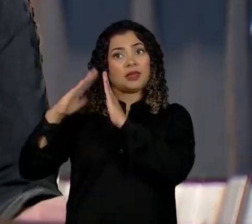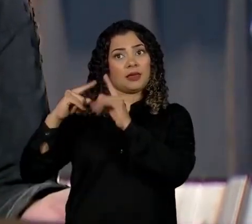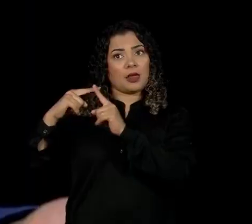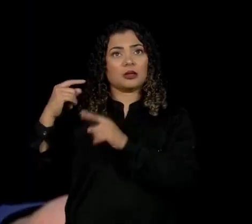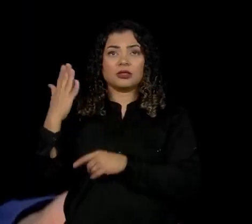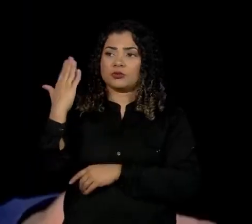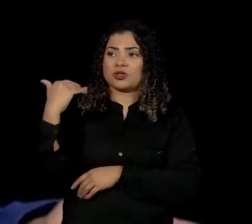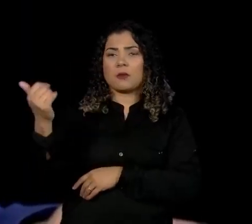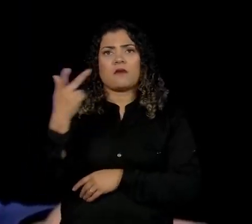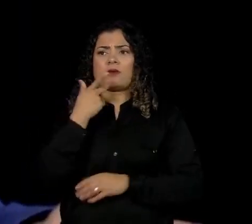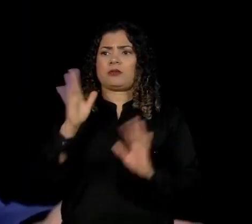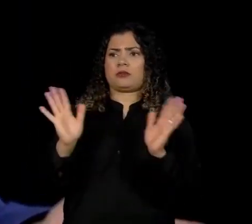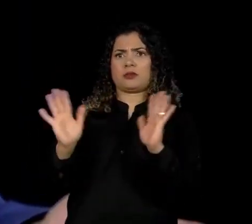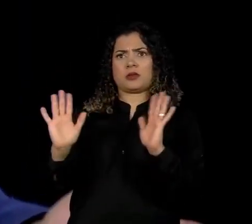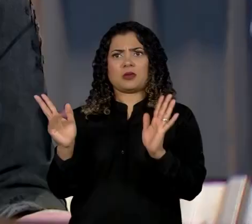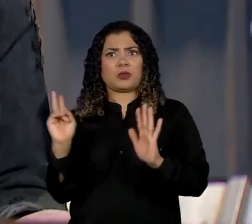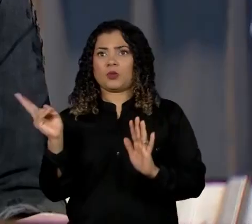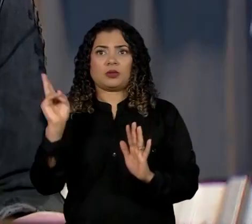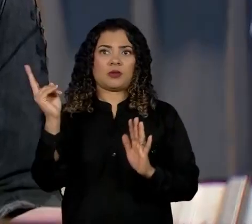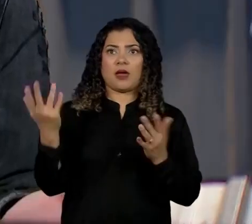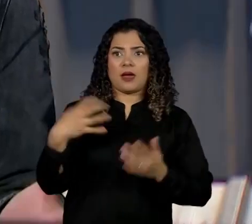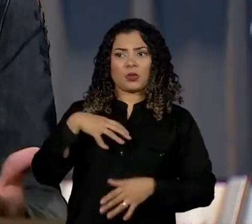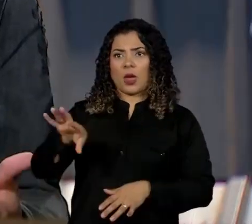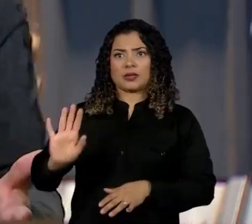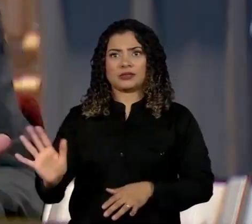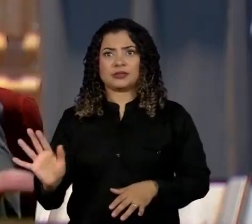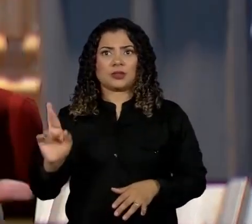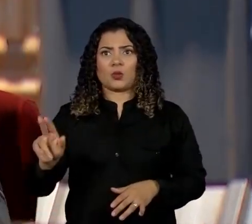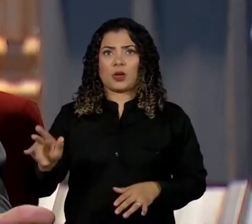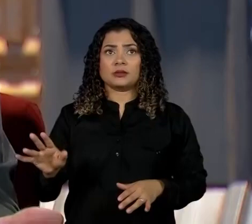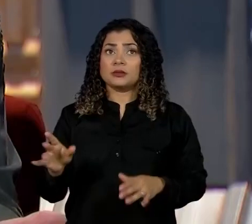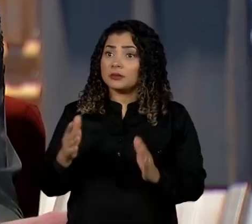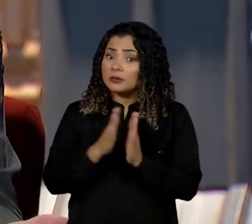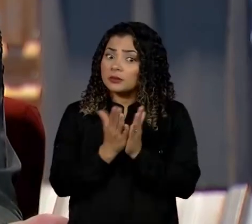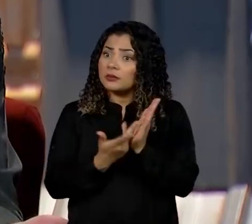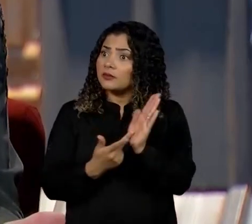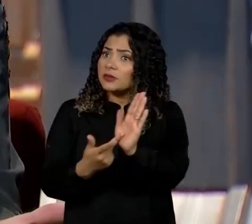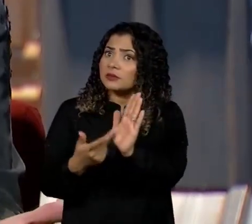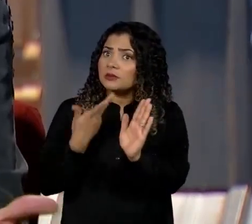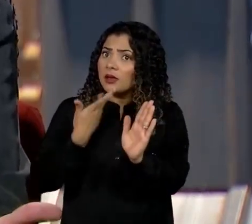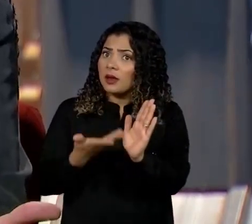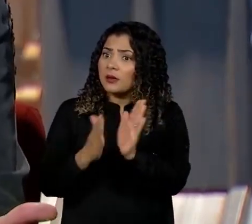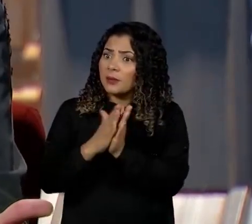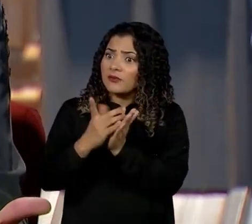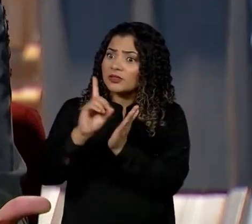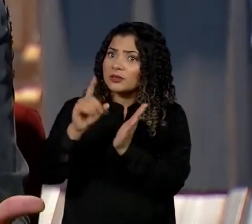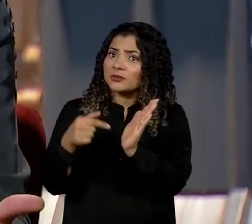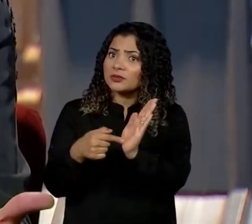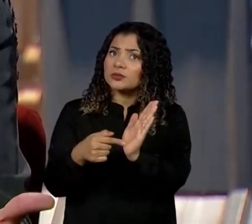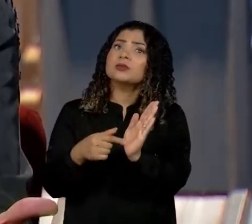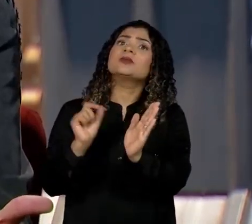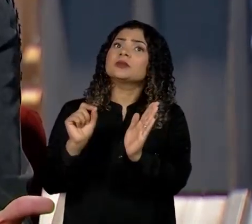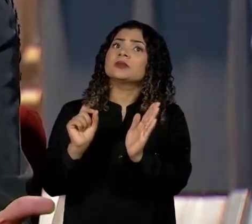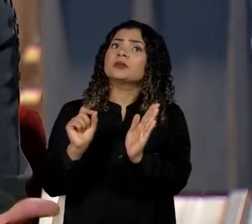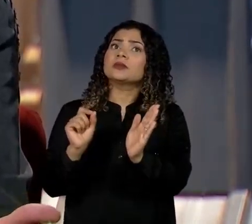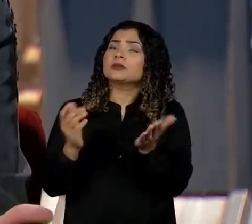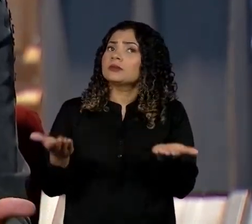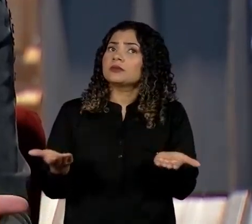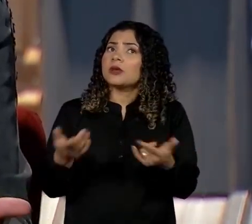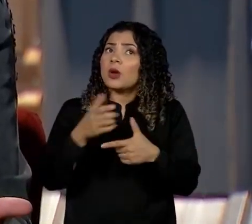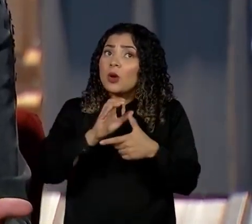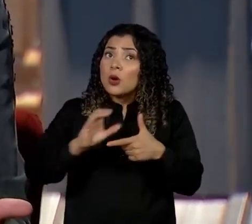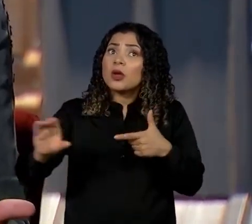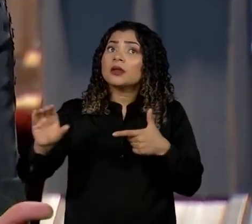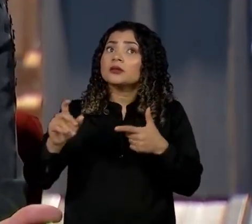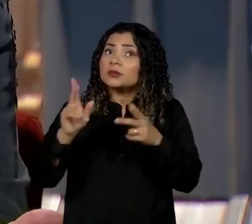essa expressão aqui não pode. Não, você não pode fazer isso. Daí eu falei, não, mas tá na Bíblia aqui, ó. Se não me engano é Coríntios. Me fiz de